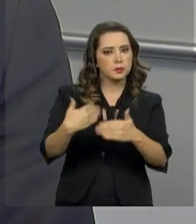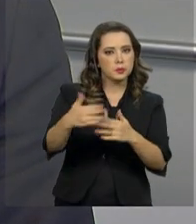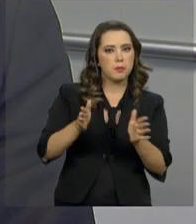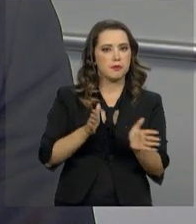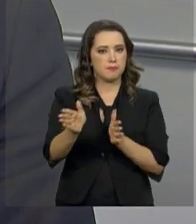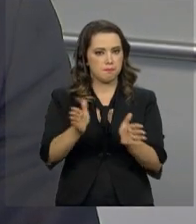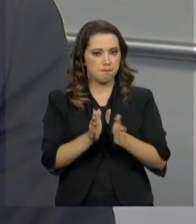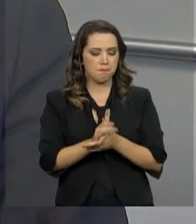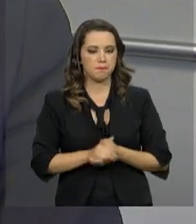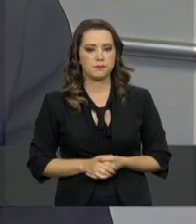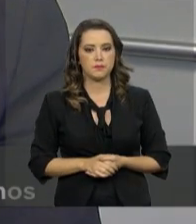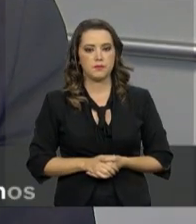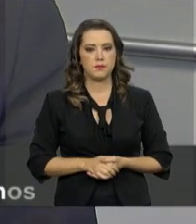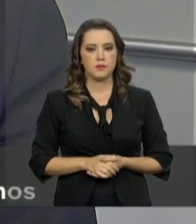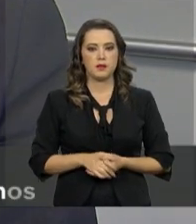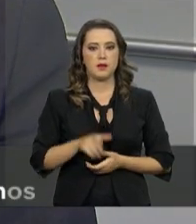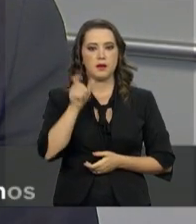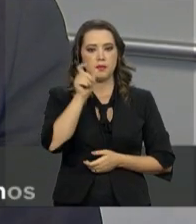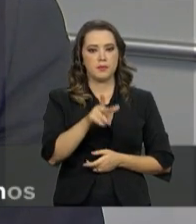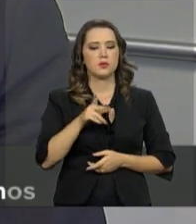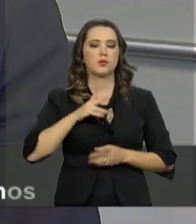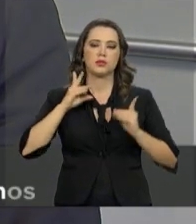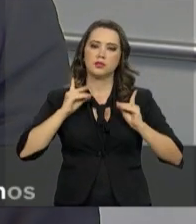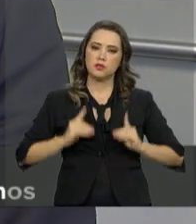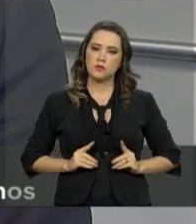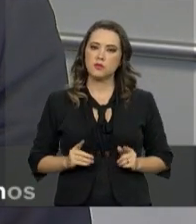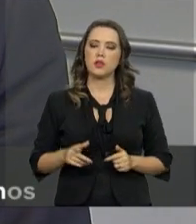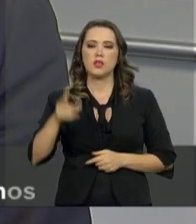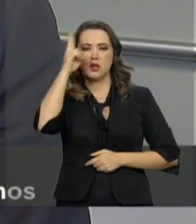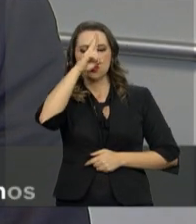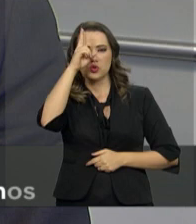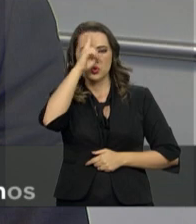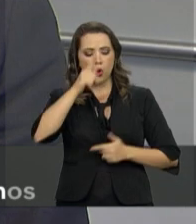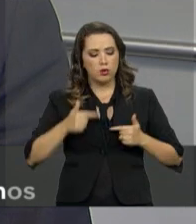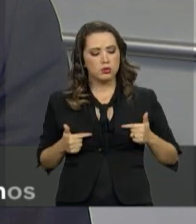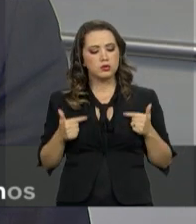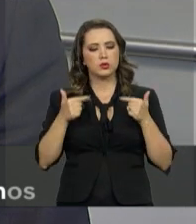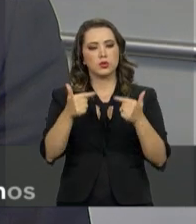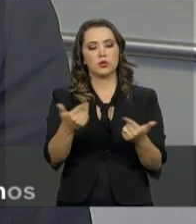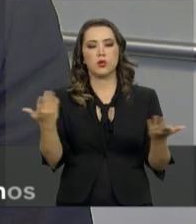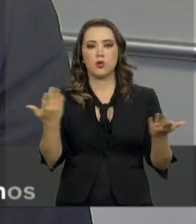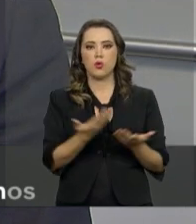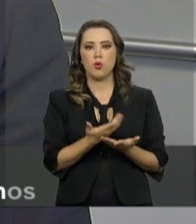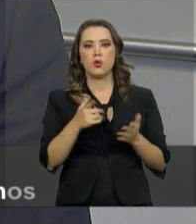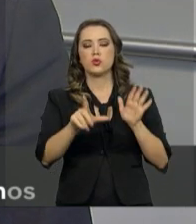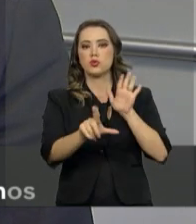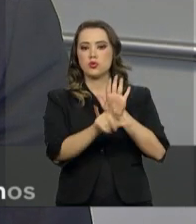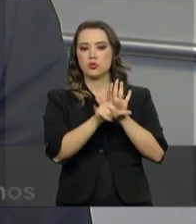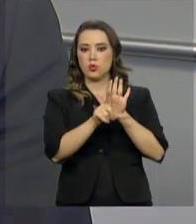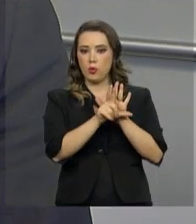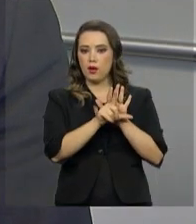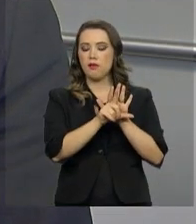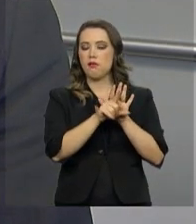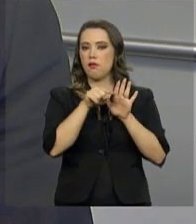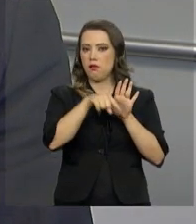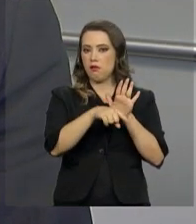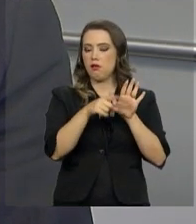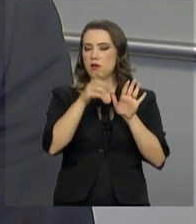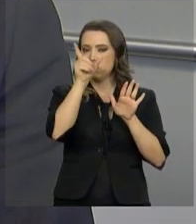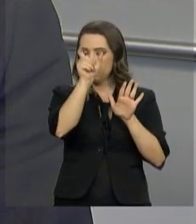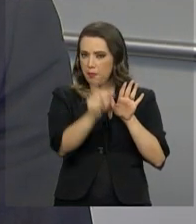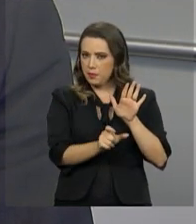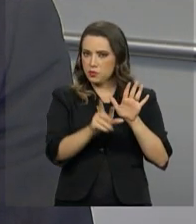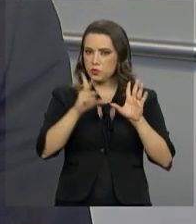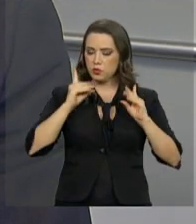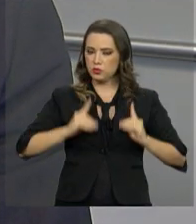com deficiência têm um histórico de luta muito grande. Com a Convenção dos Direitos da Pessoa com Deficiência, o Brasil tornou esse direito